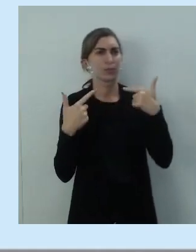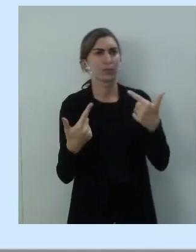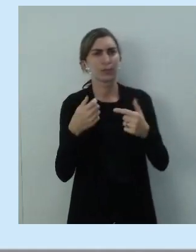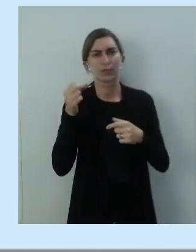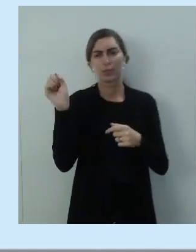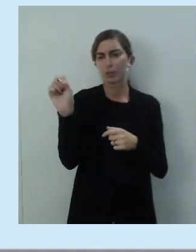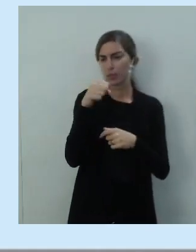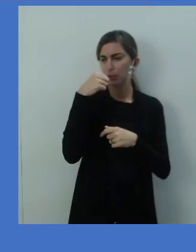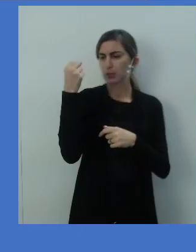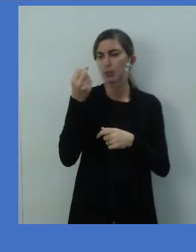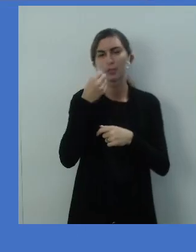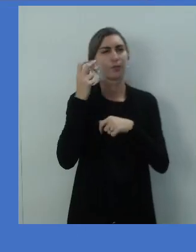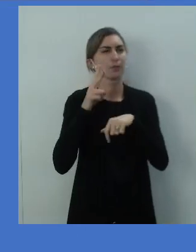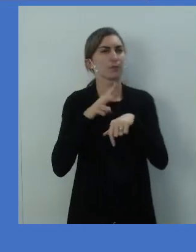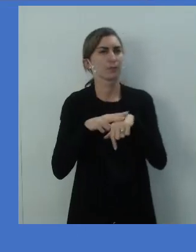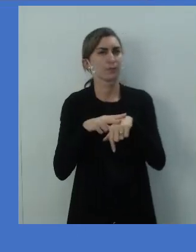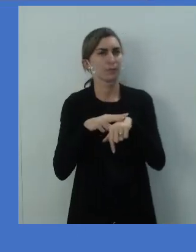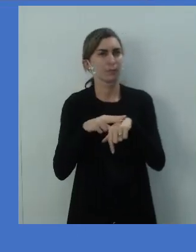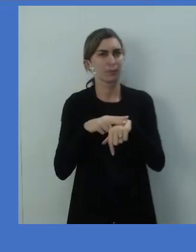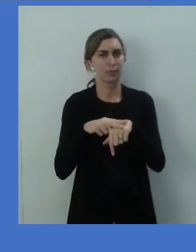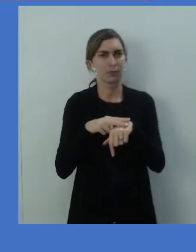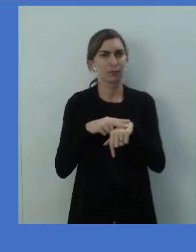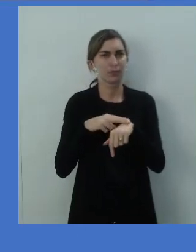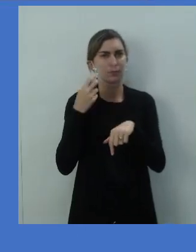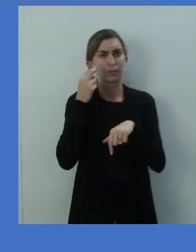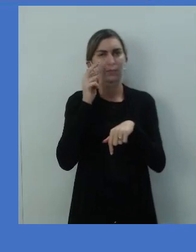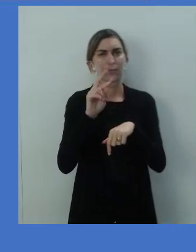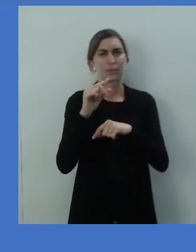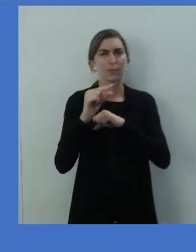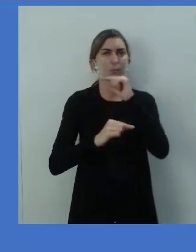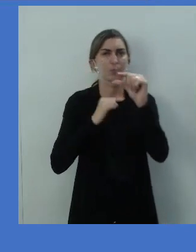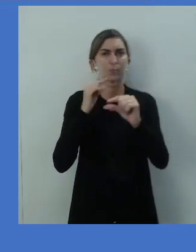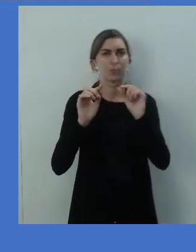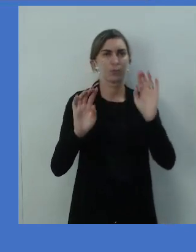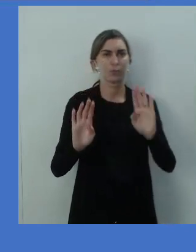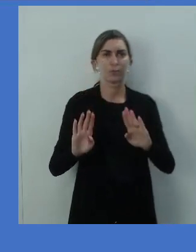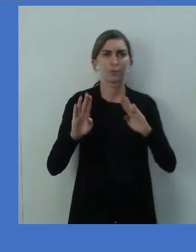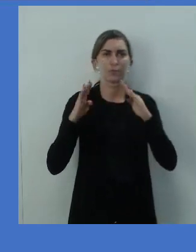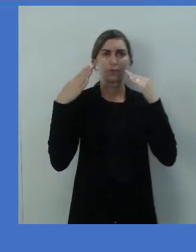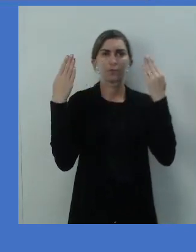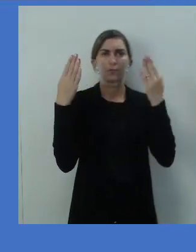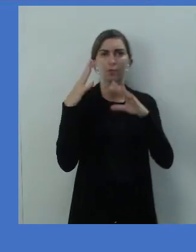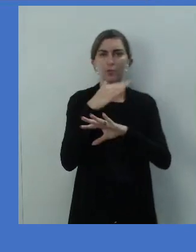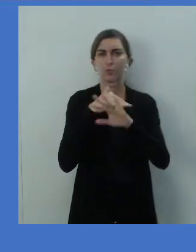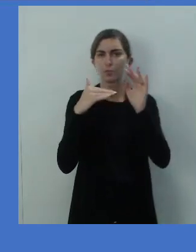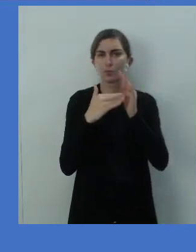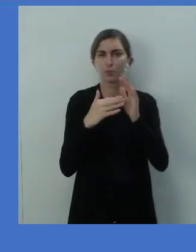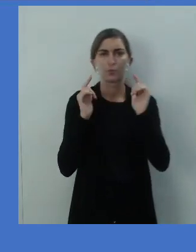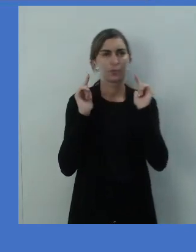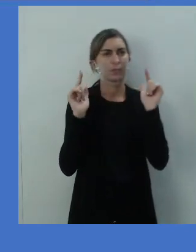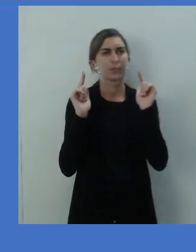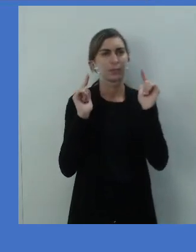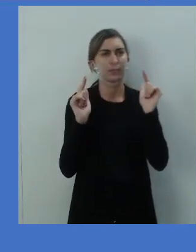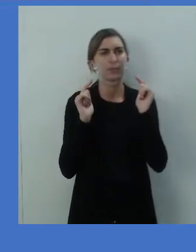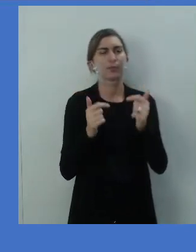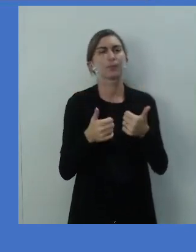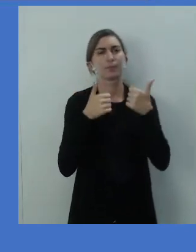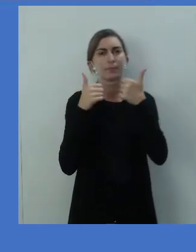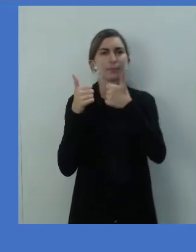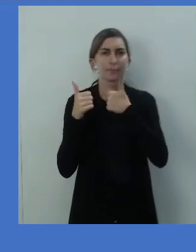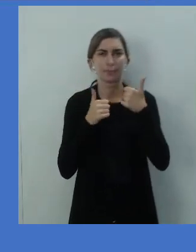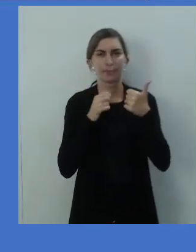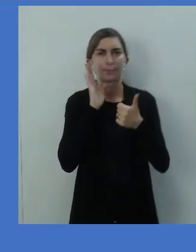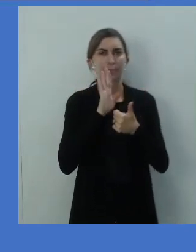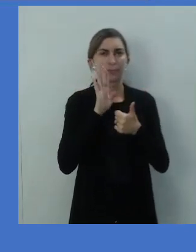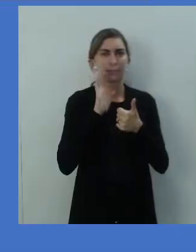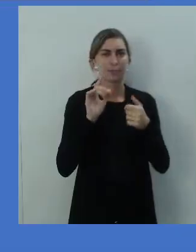verde. Então, olha aí um pouquinho dessa festa. Todo mundo se divertindo, é bem legal. Eu faço com alguns dos meus